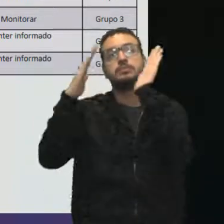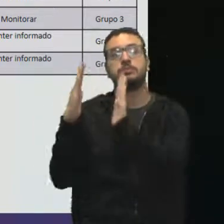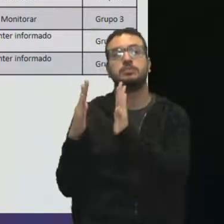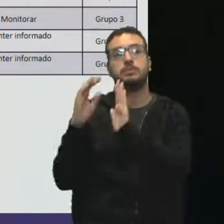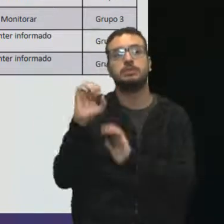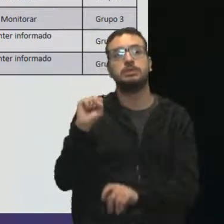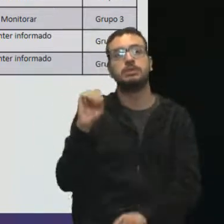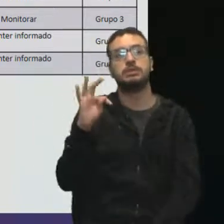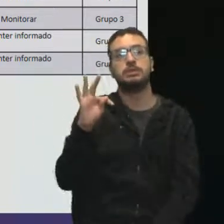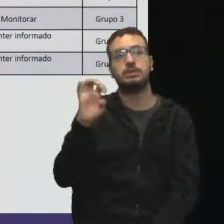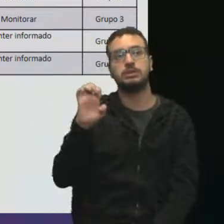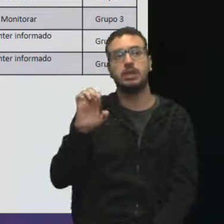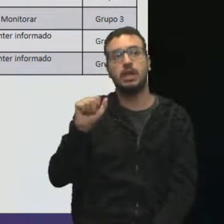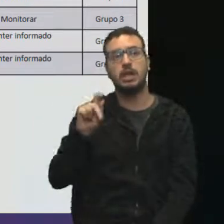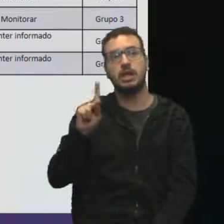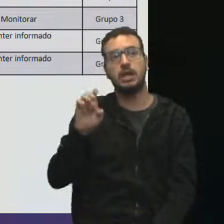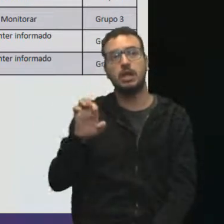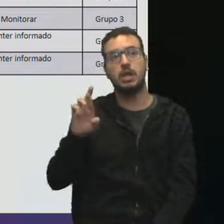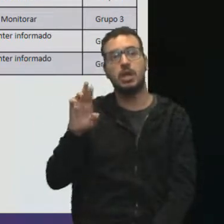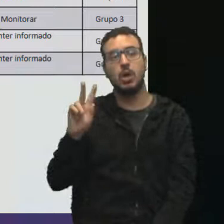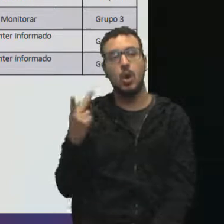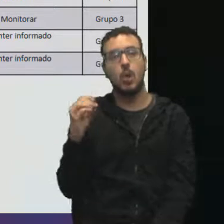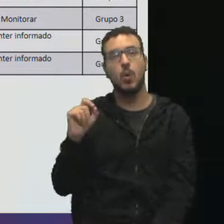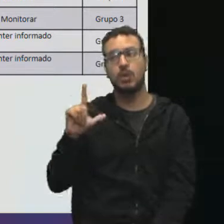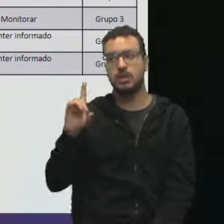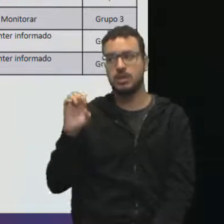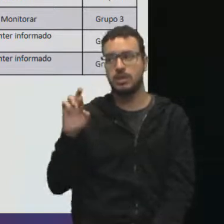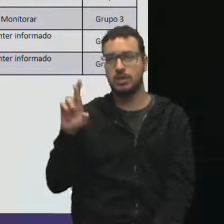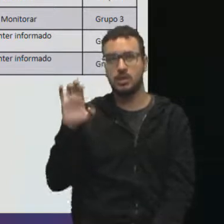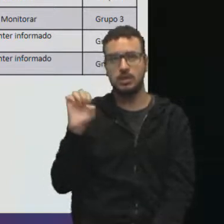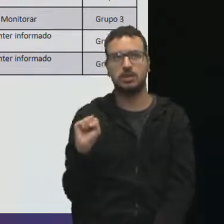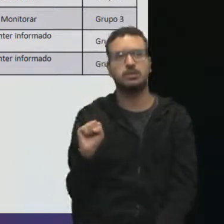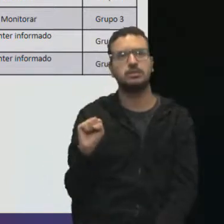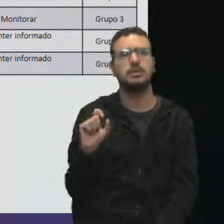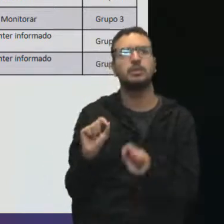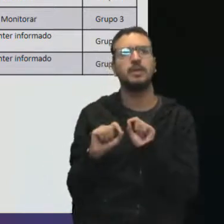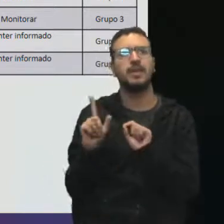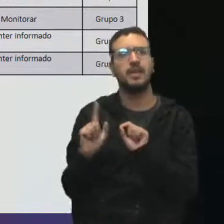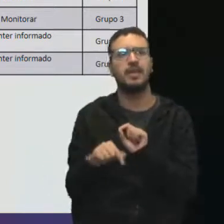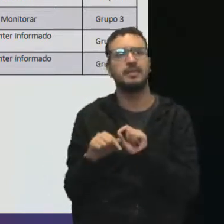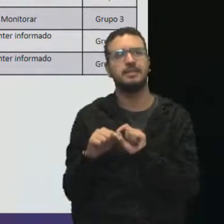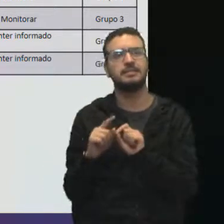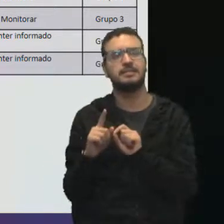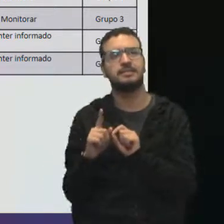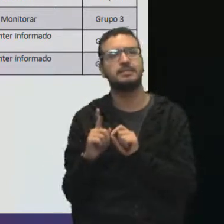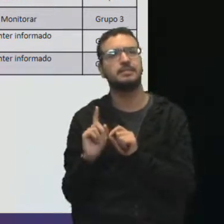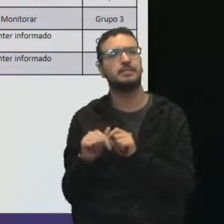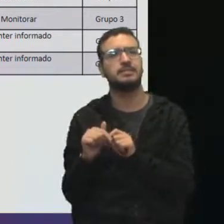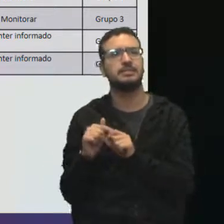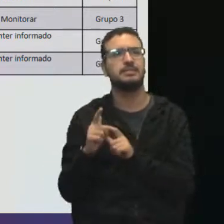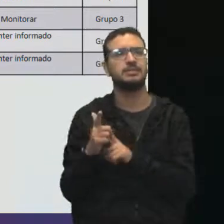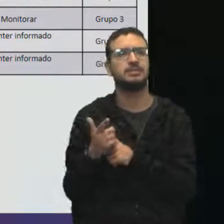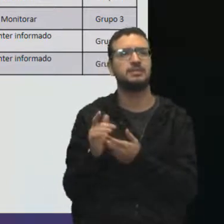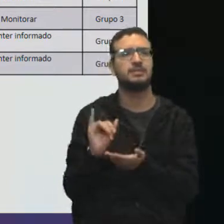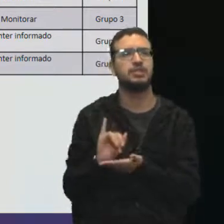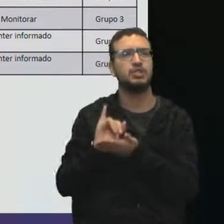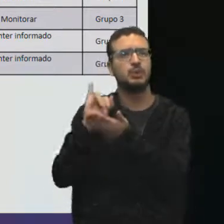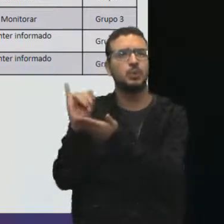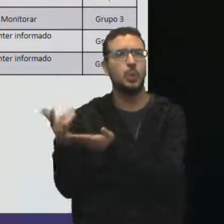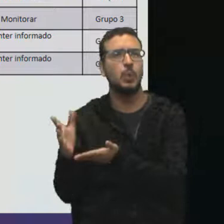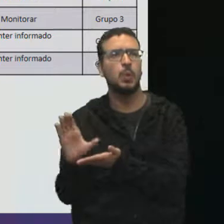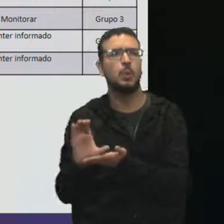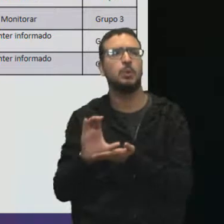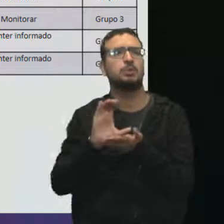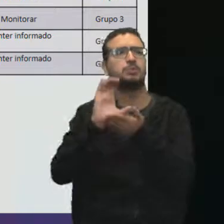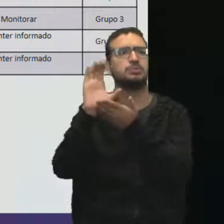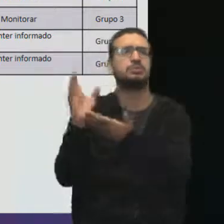do nosso projeto. Investidores, patrocinadores, bombeiros, público pagante, todo mundo que vai, de alguma forma, estar